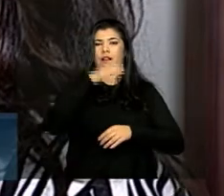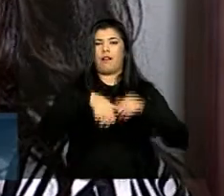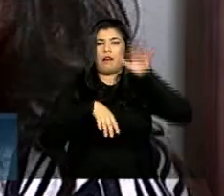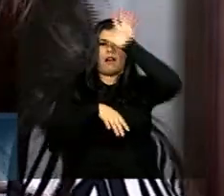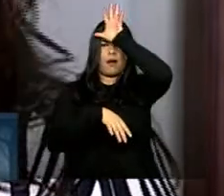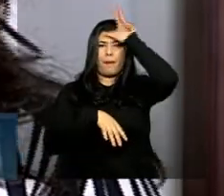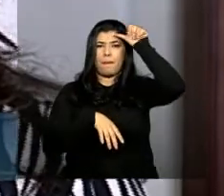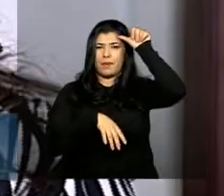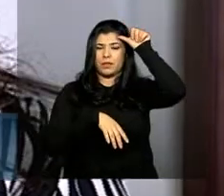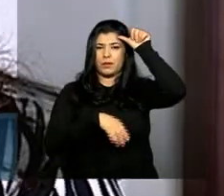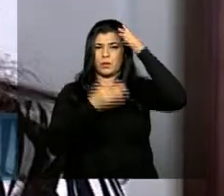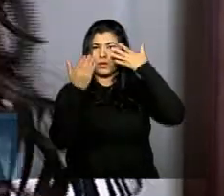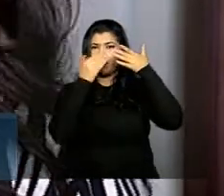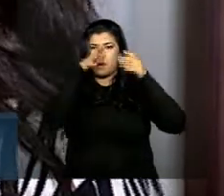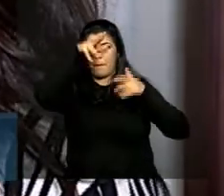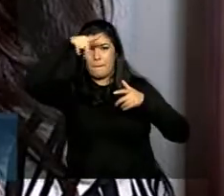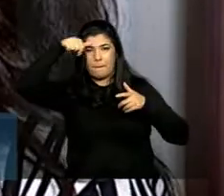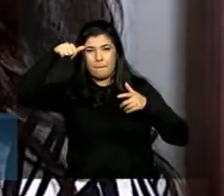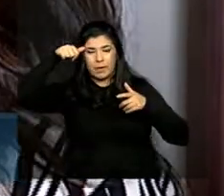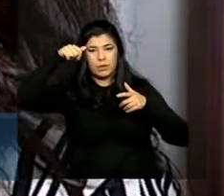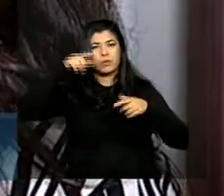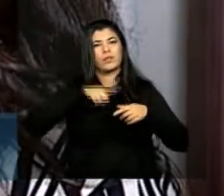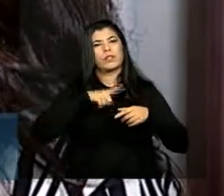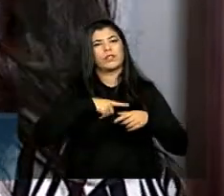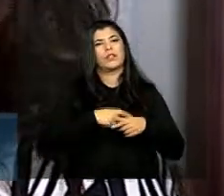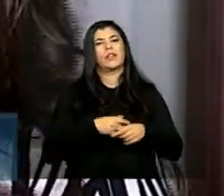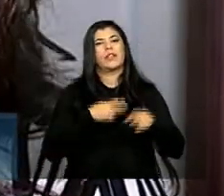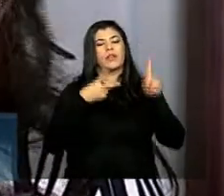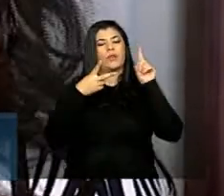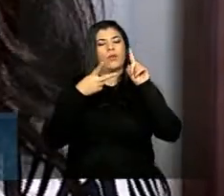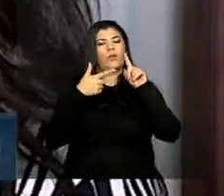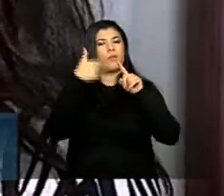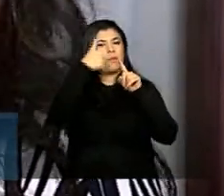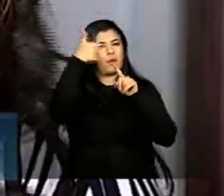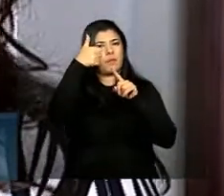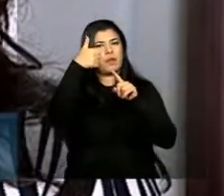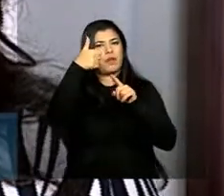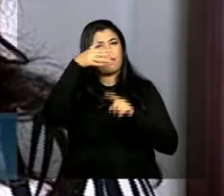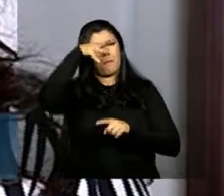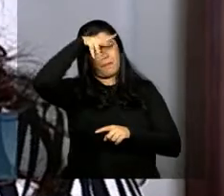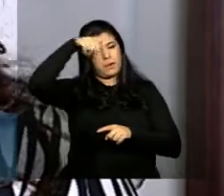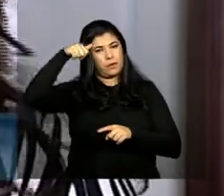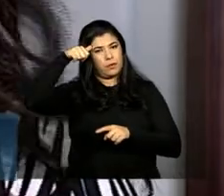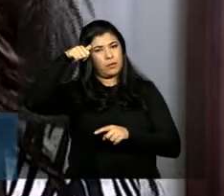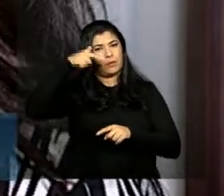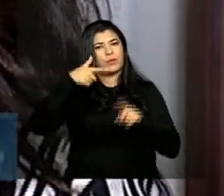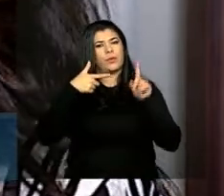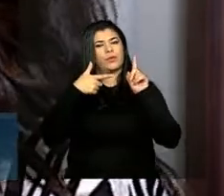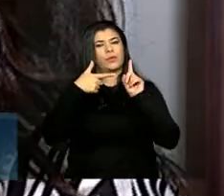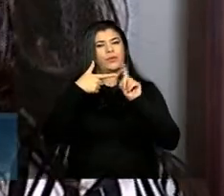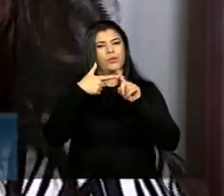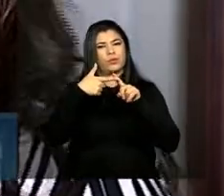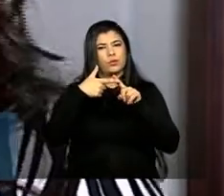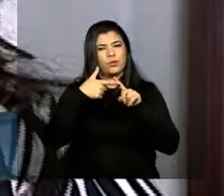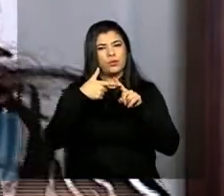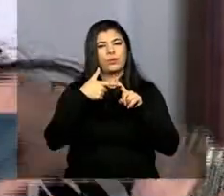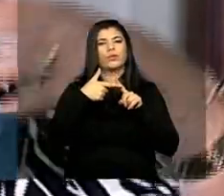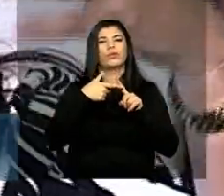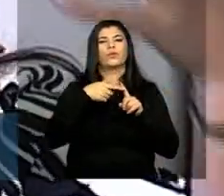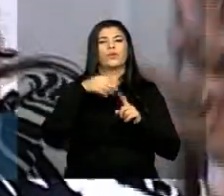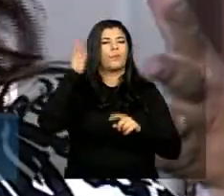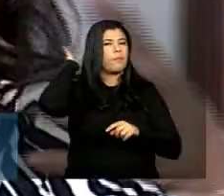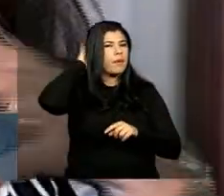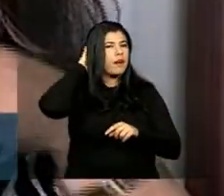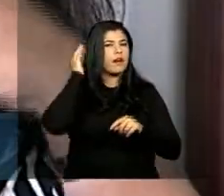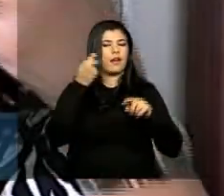Grosso os dois estados campeões são Pará se não me engano o segundo e Amazonas o terceiro que é